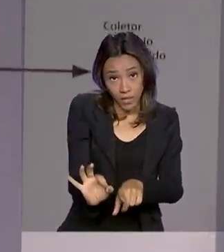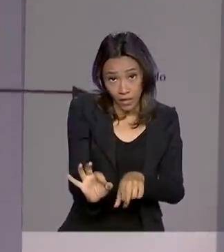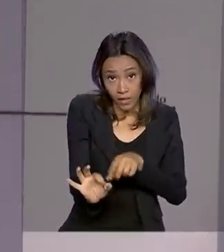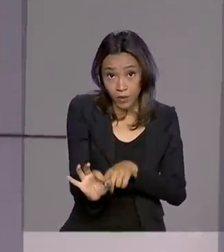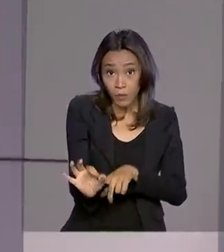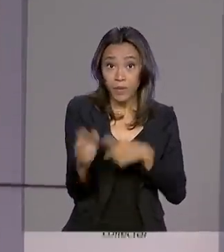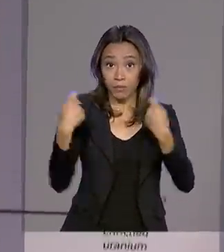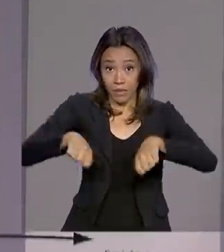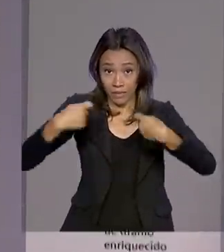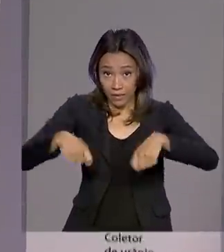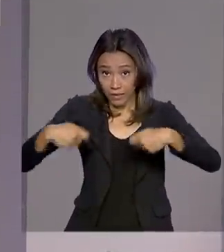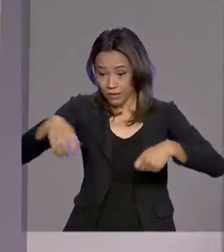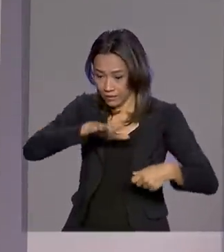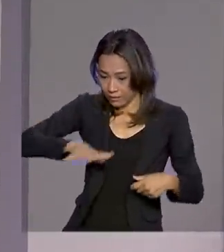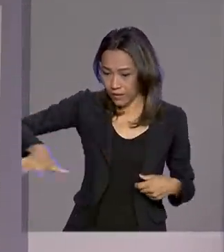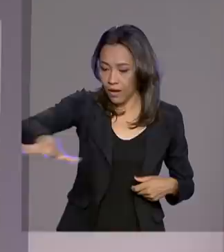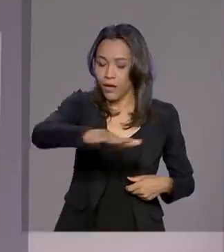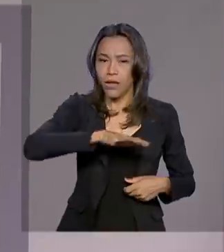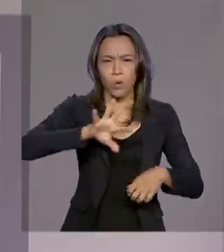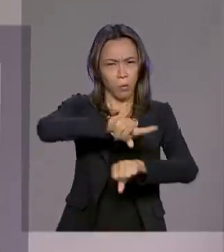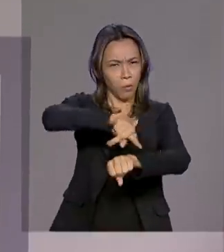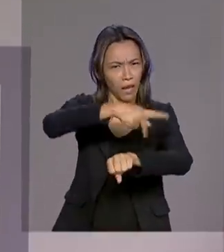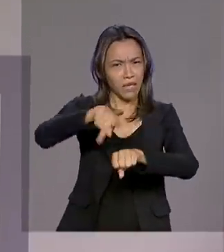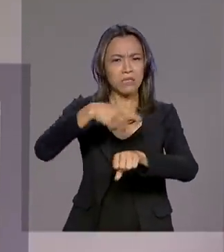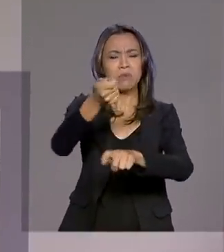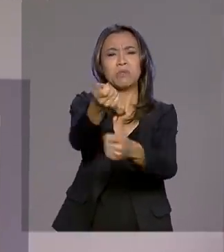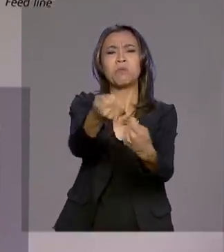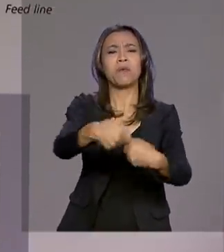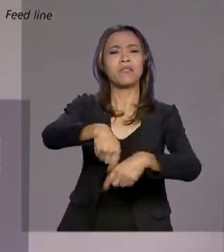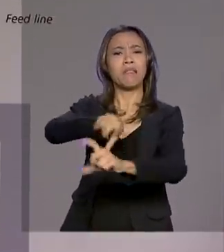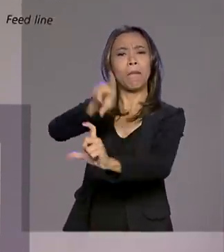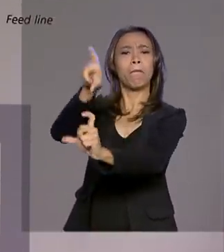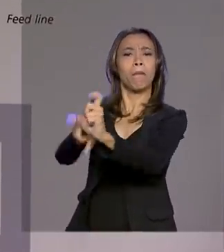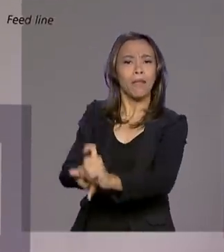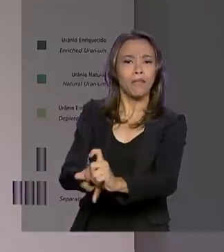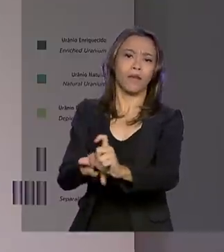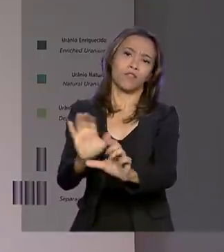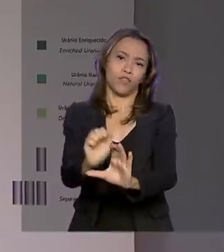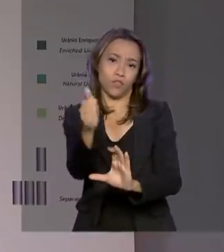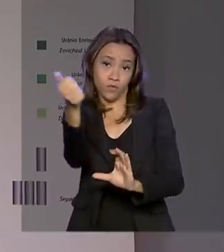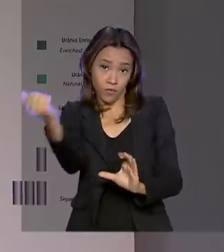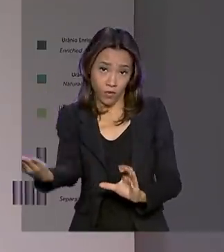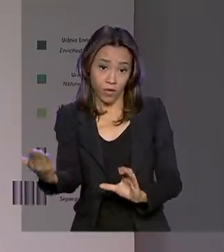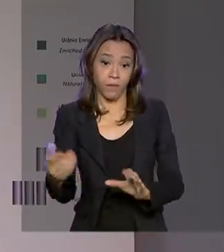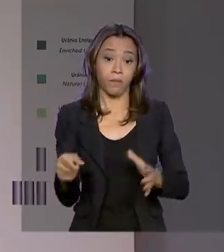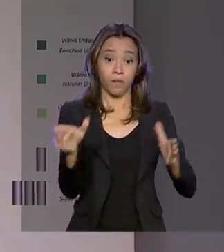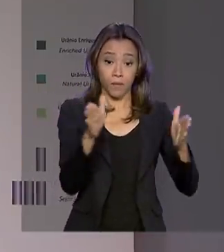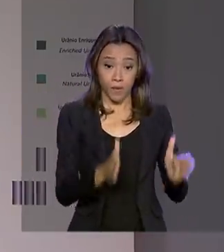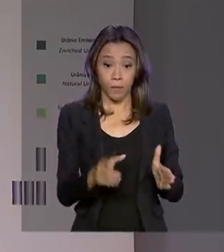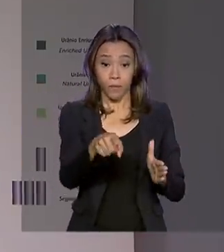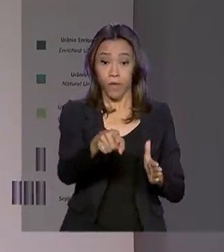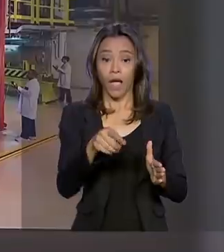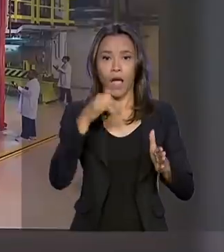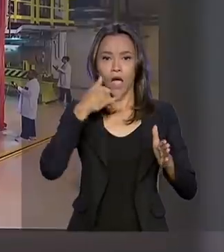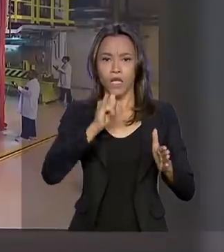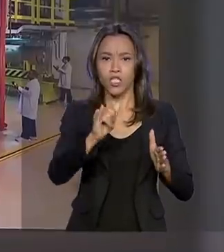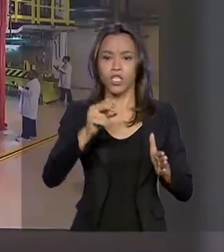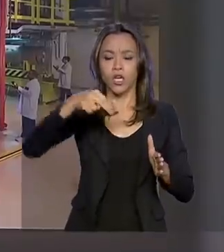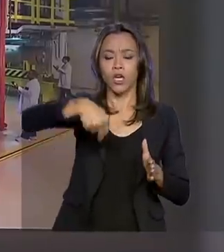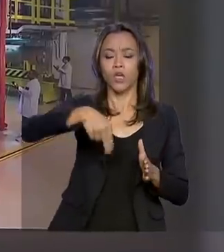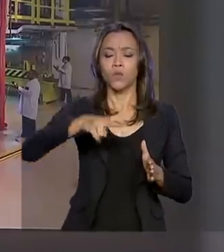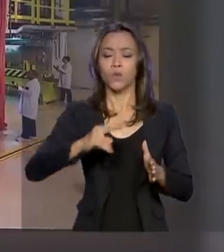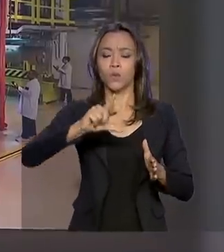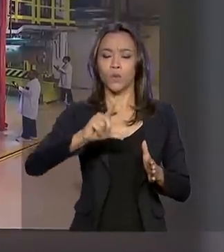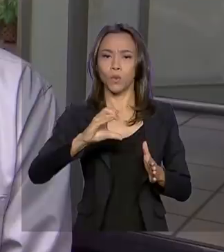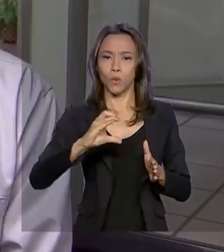de Angra 1, tornando o país menos dependente do mercado externo. A energia nuclear é considerada uma fonte